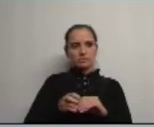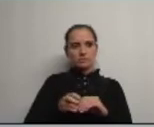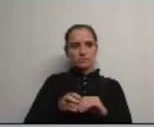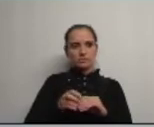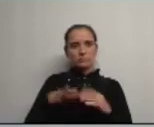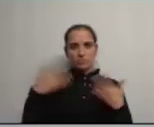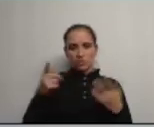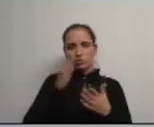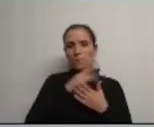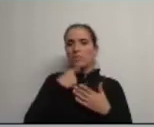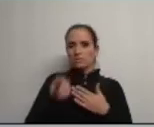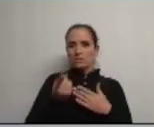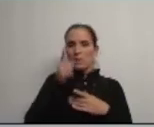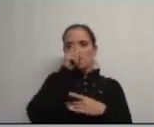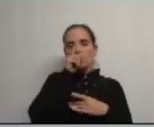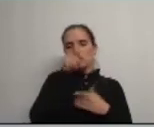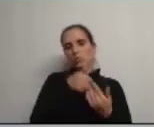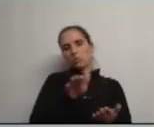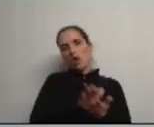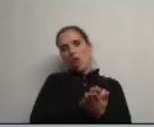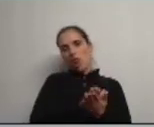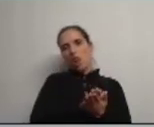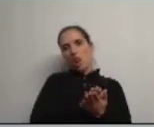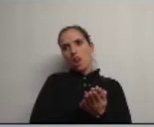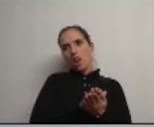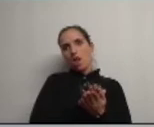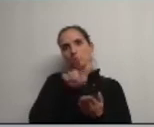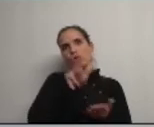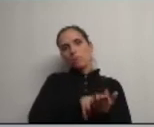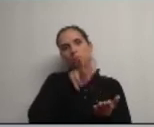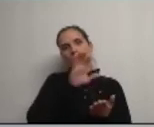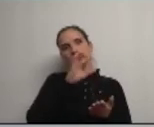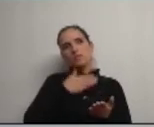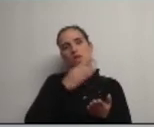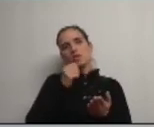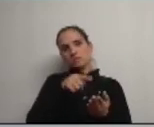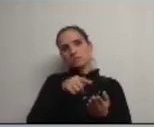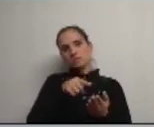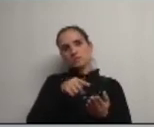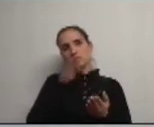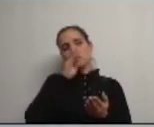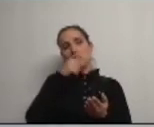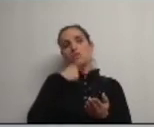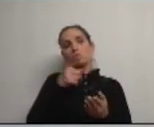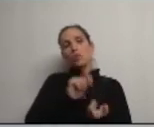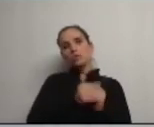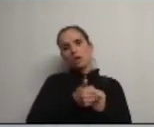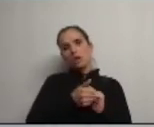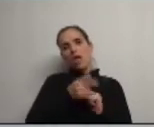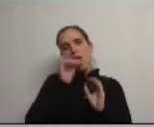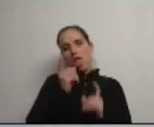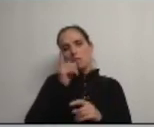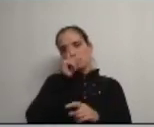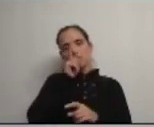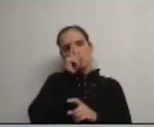desculpa e então só para dizer que é uma mentira total do formato que o formato foi aprovado pelo CDS-PP portanto se aqui disser o contrário é totalmente